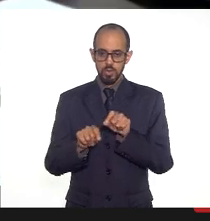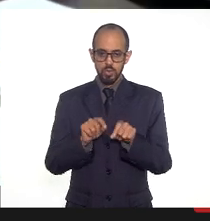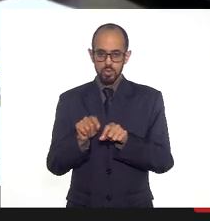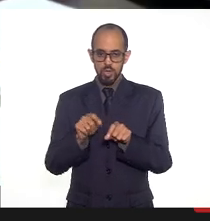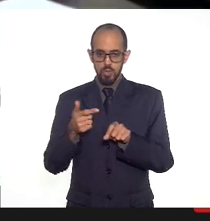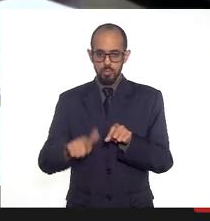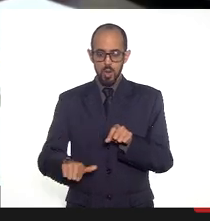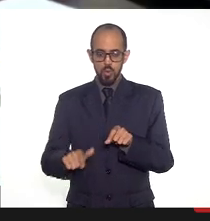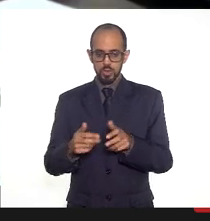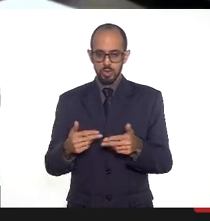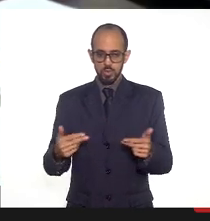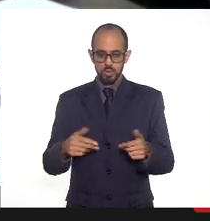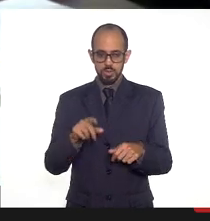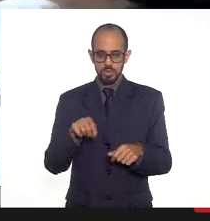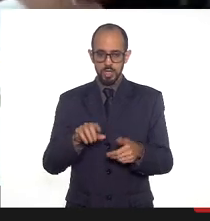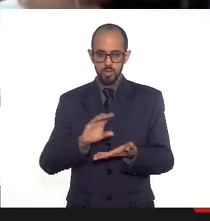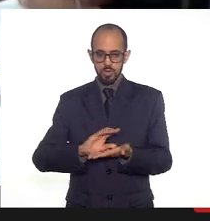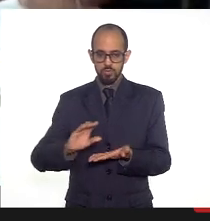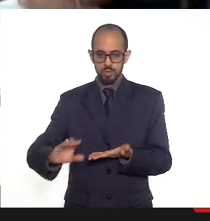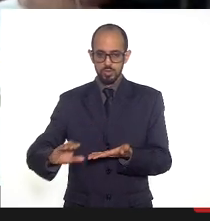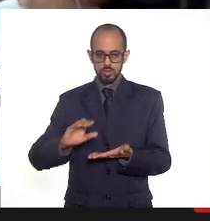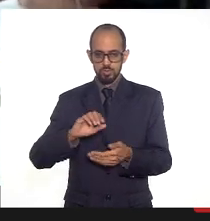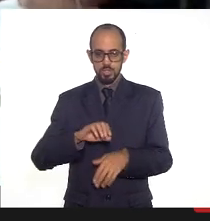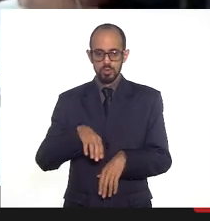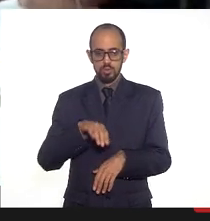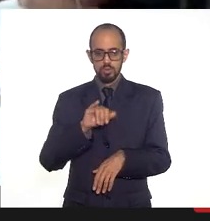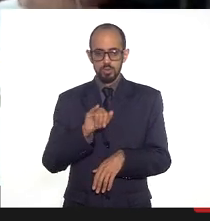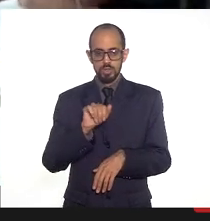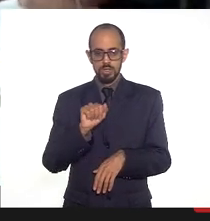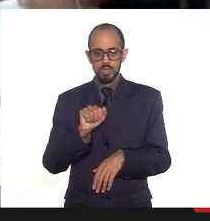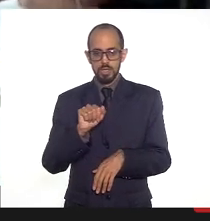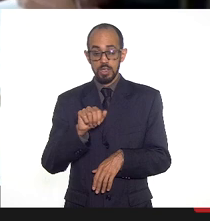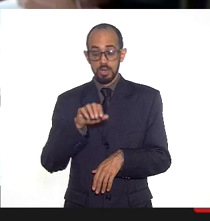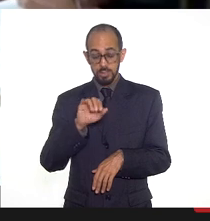recurso com o investimento no IETAP, por enquanto,